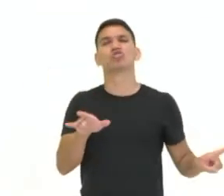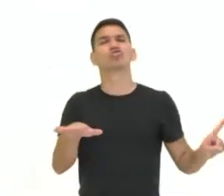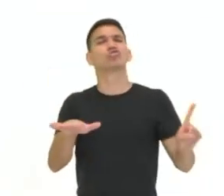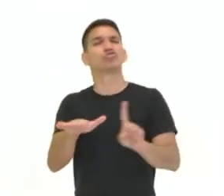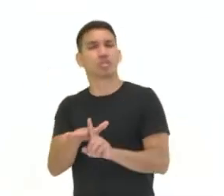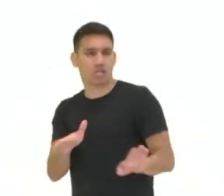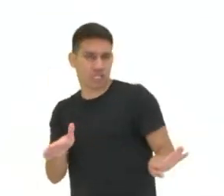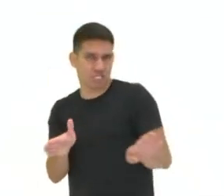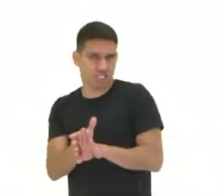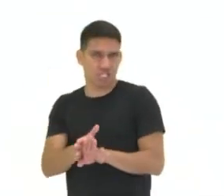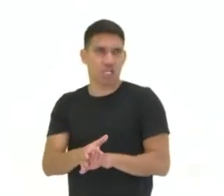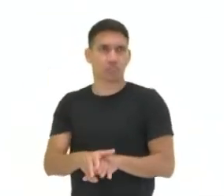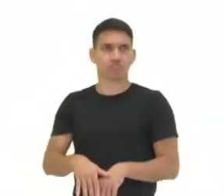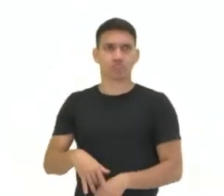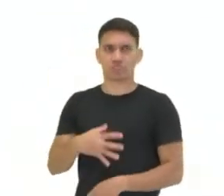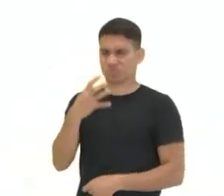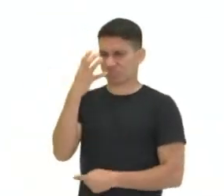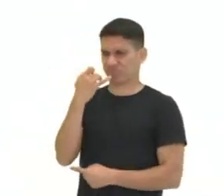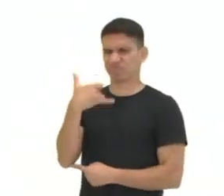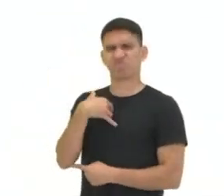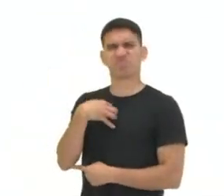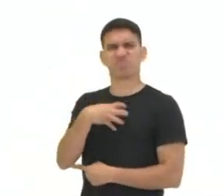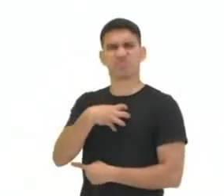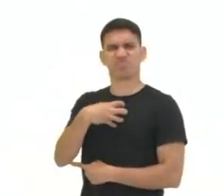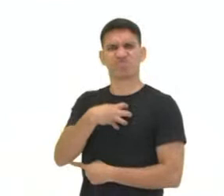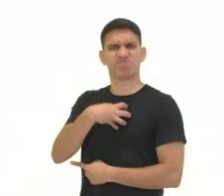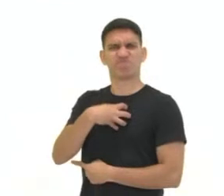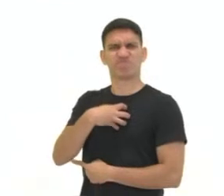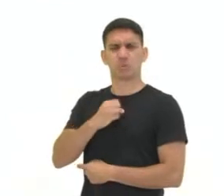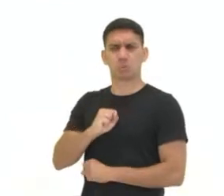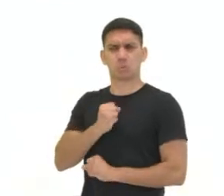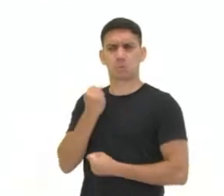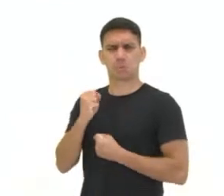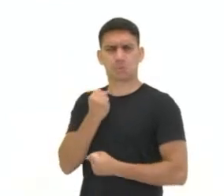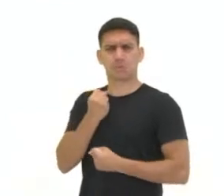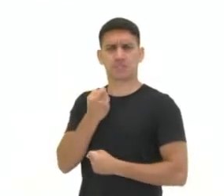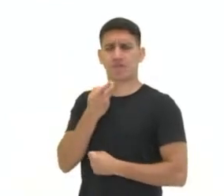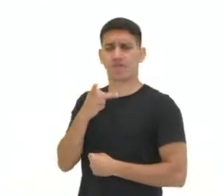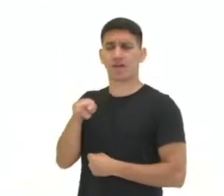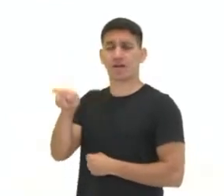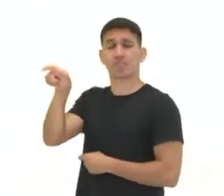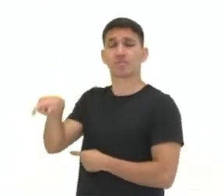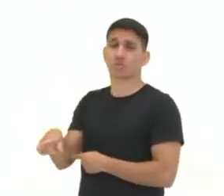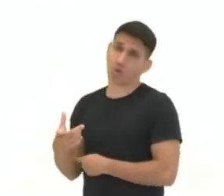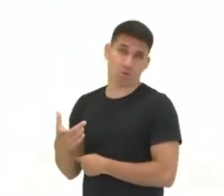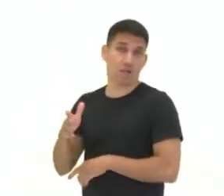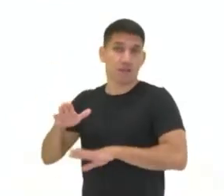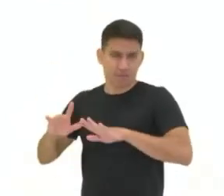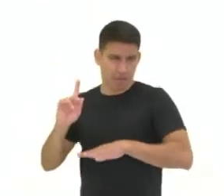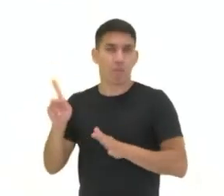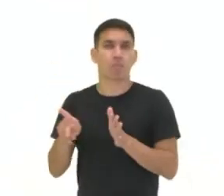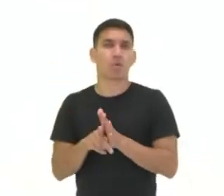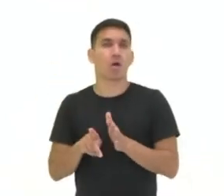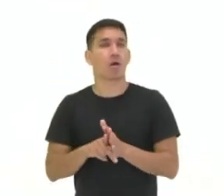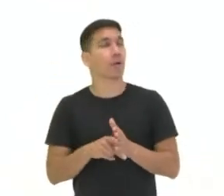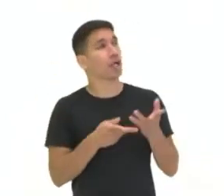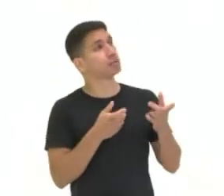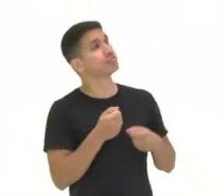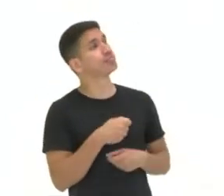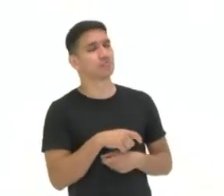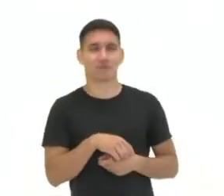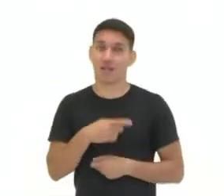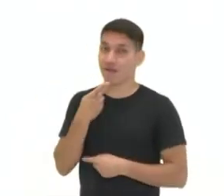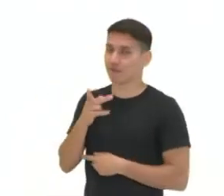que com uma cara de insatisfeito, né? Um tanto indignado e se reporta a uma pessoa que provavelmente é uma atendente, né? Ele diz assim,